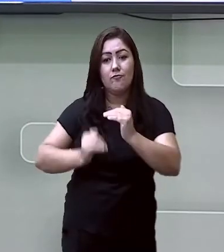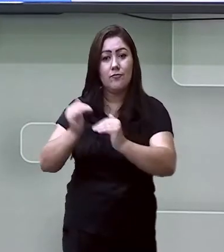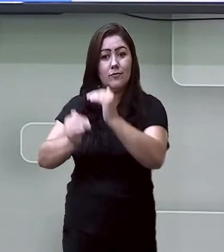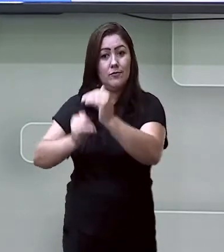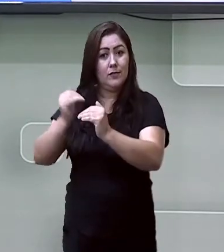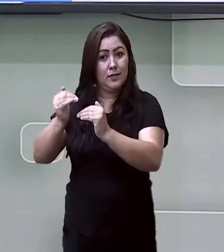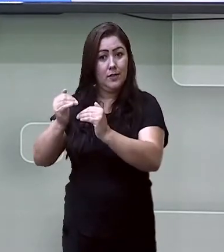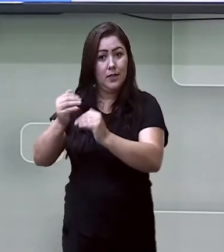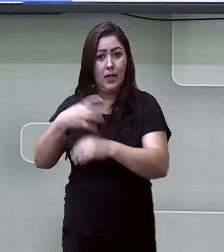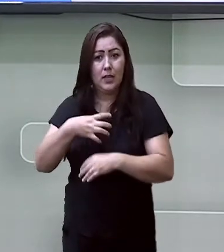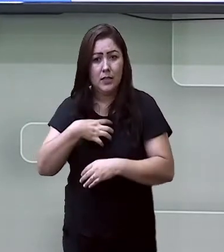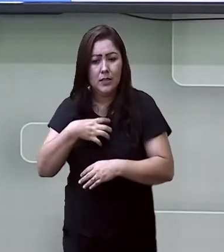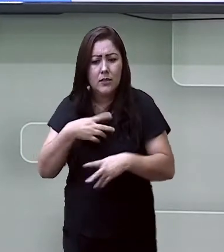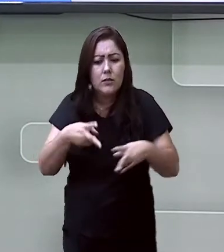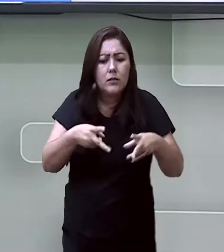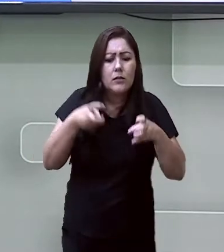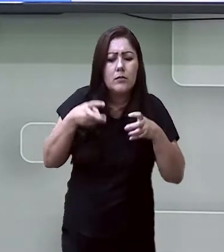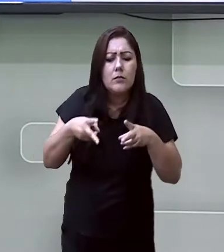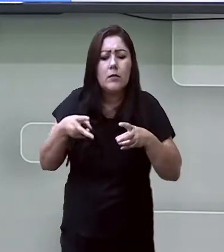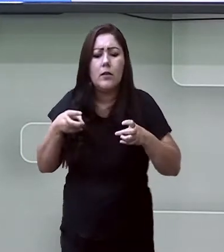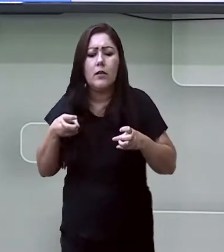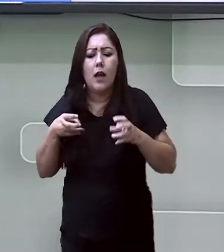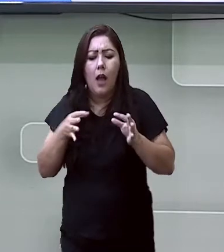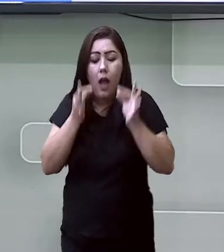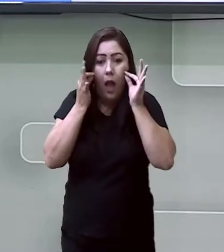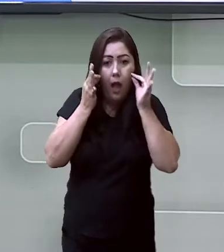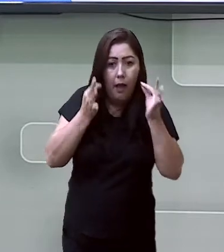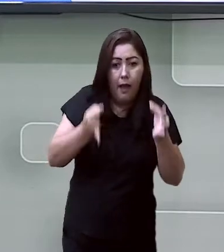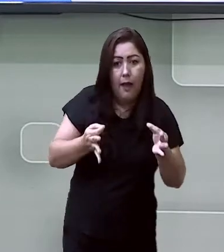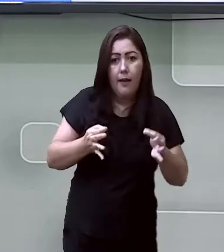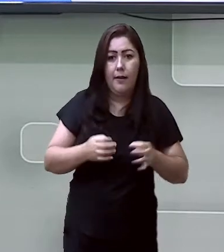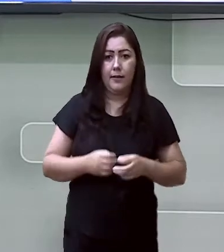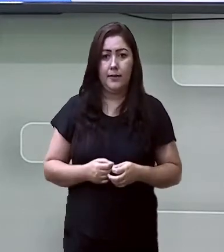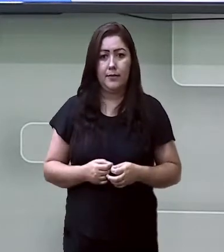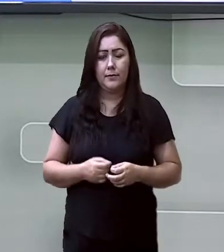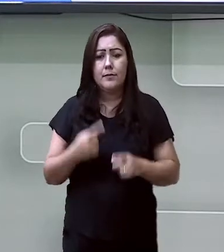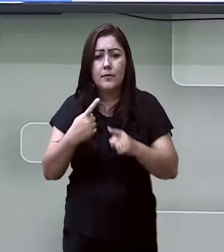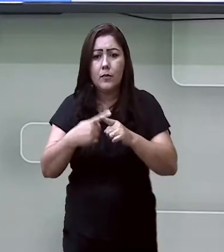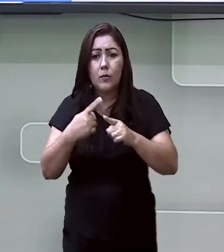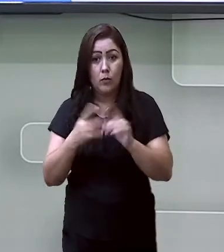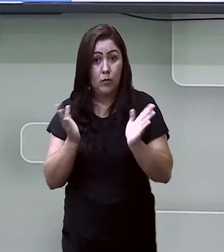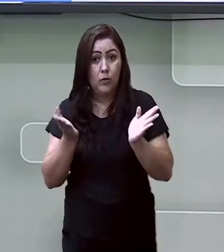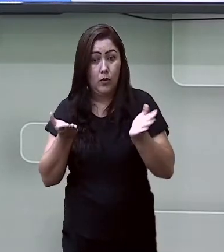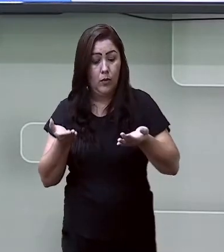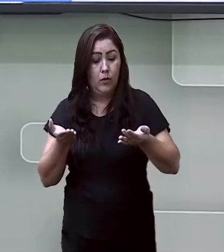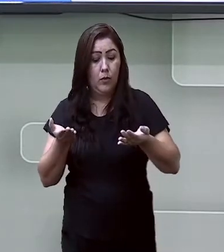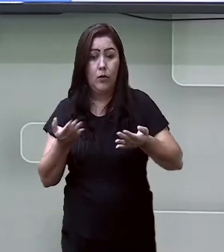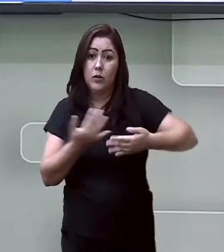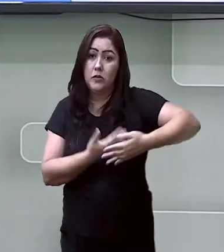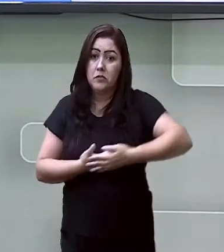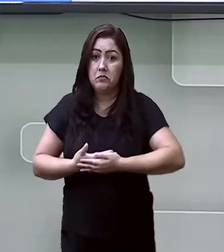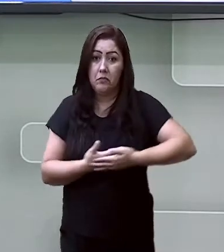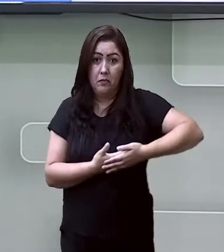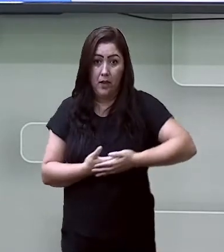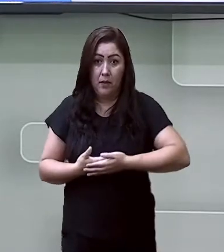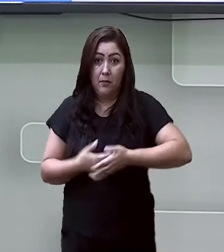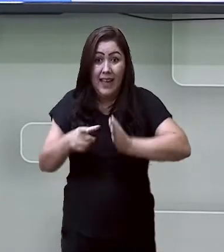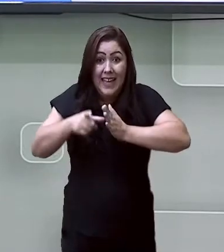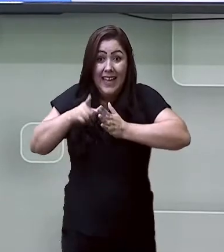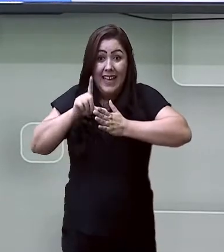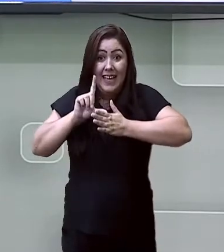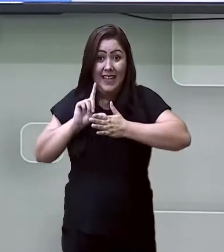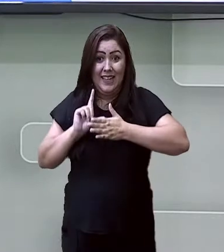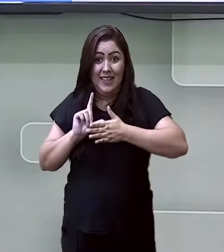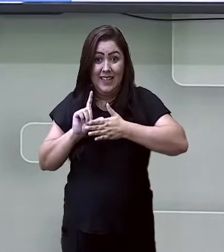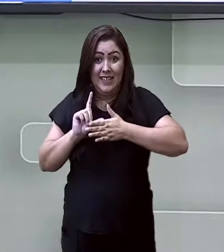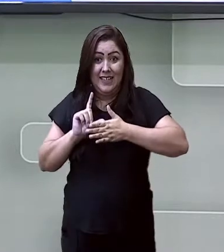que devemos nos atentar, porque hoje já se pode identificar precocemente o autismo em bebês e iniciar